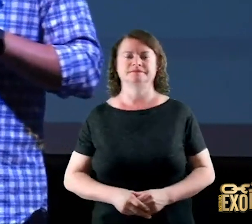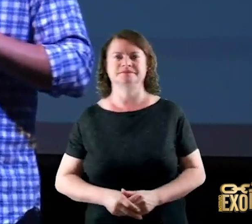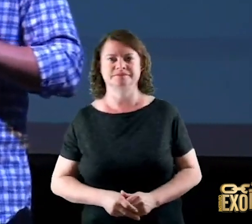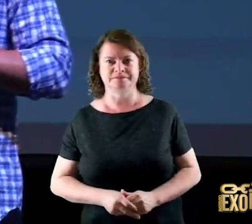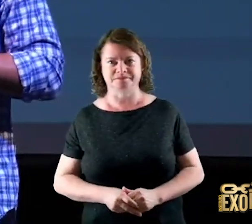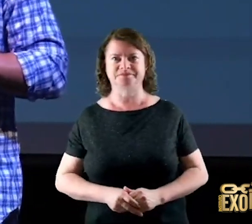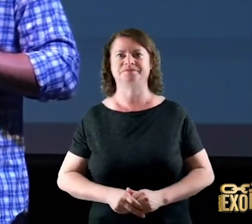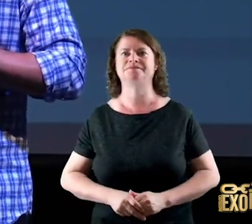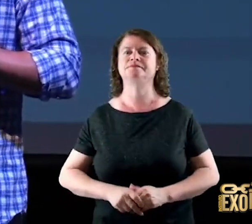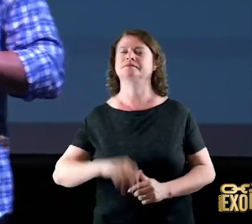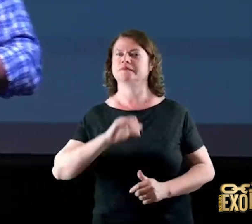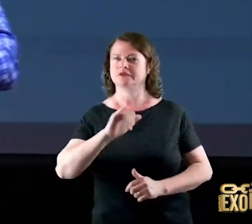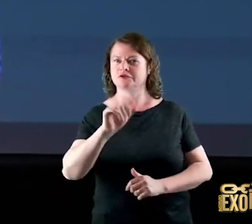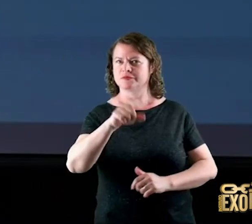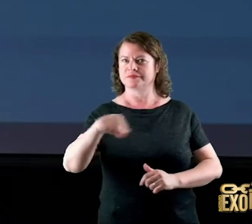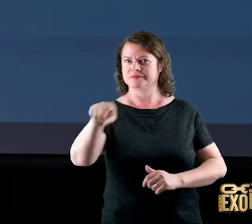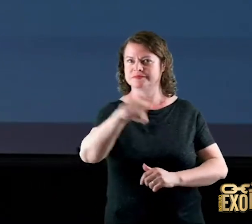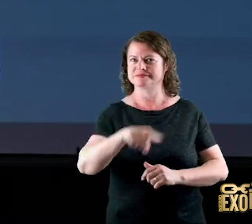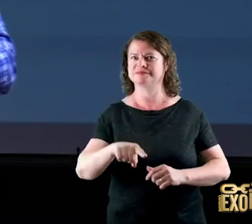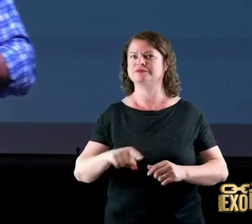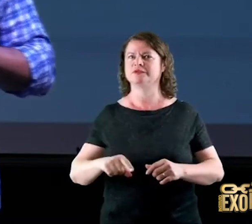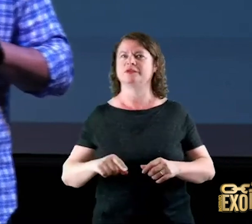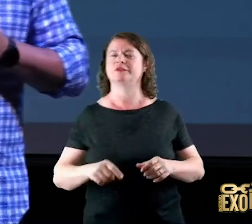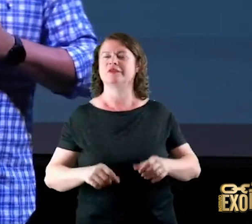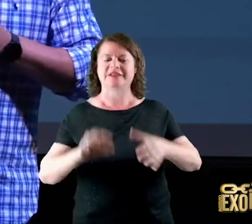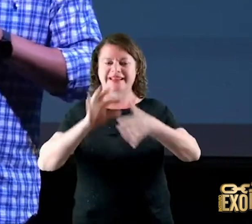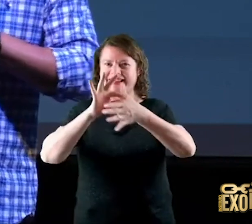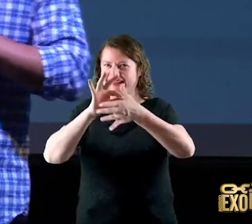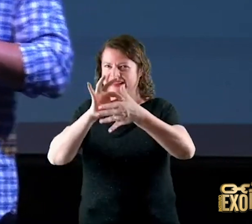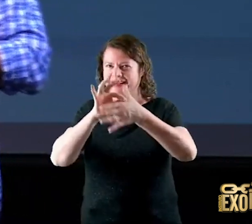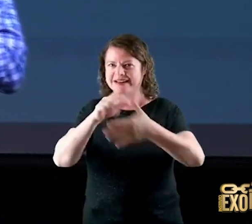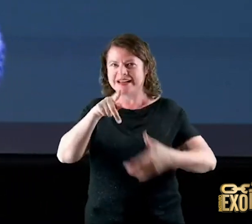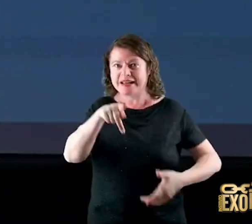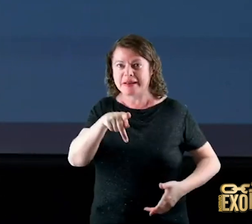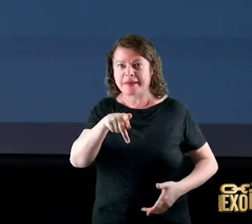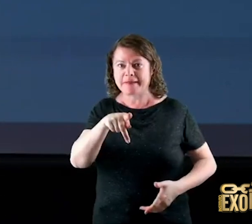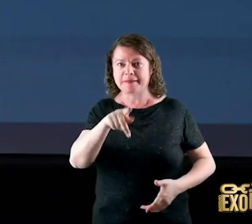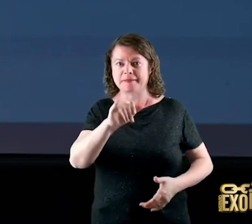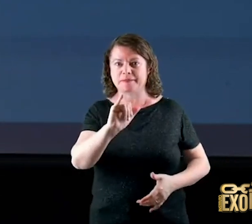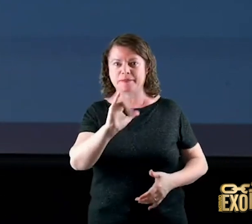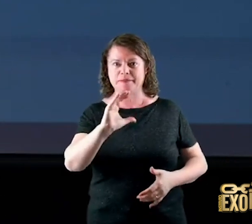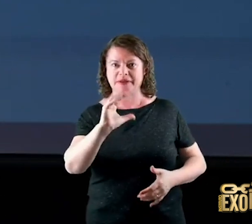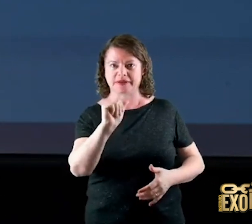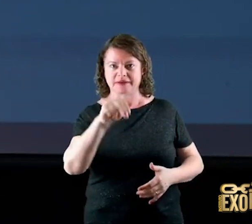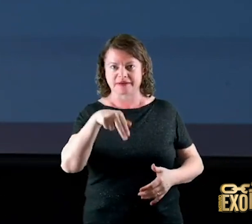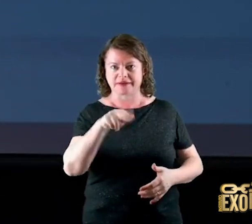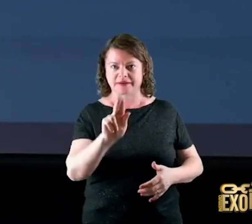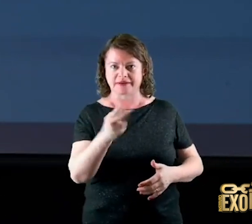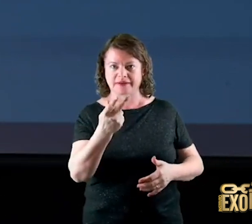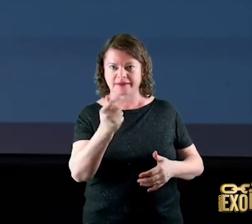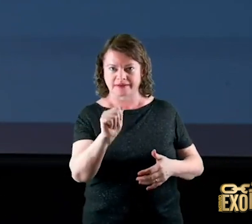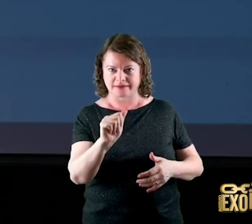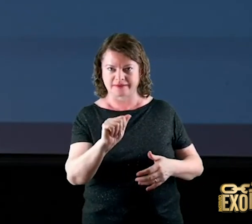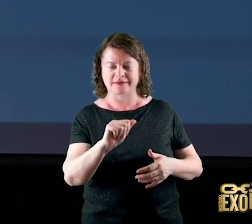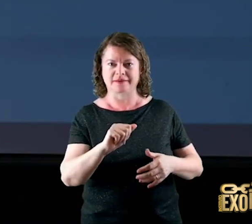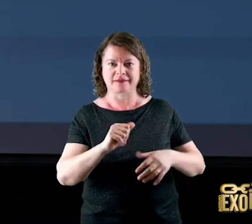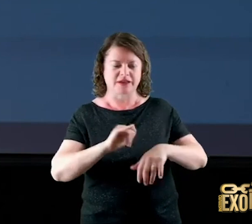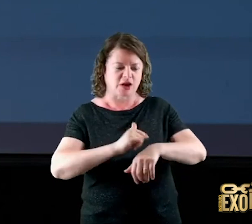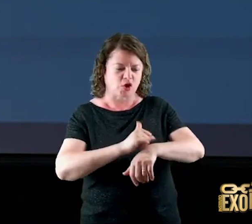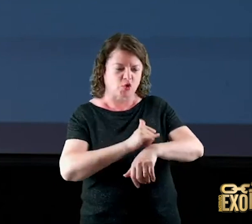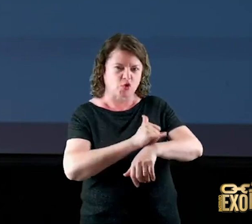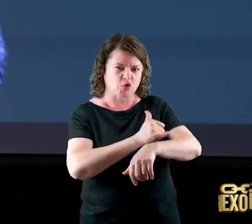mas eu digo para você quando você parte uma picanha pode ser a picanha mais deliciosa do mundo mas aquela gordura da picanha